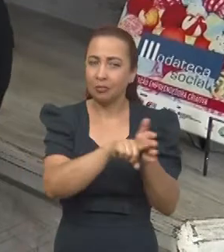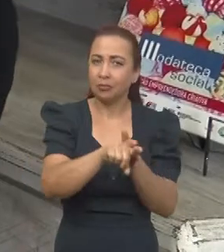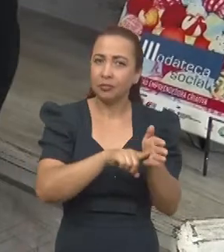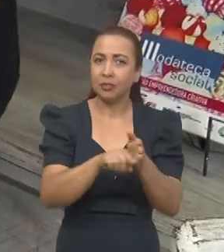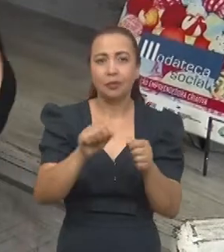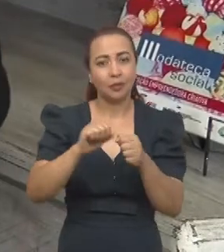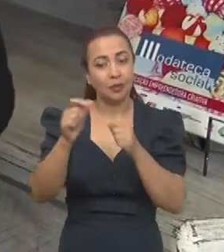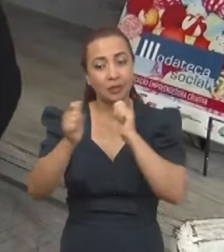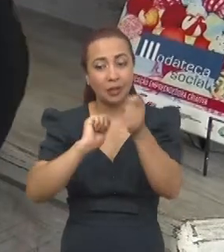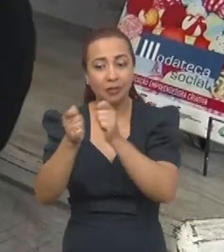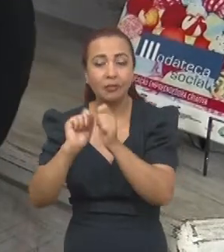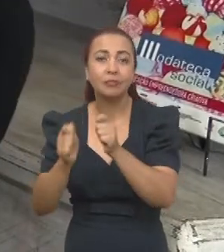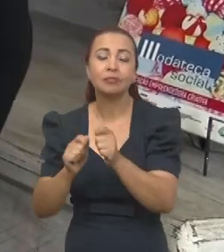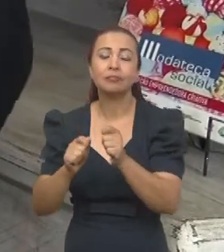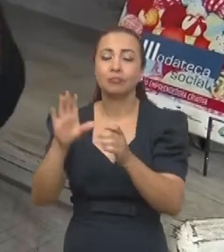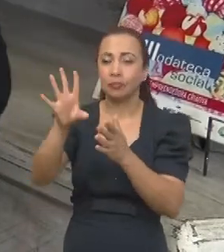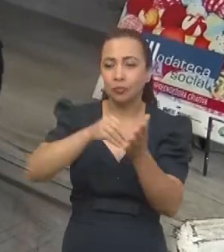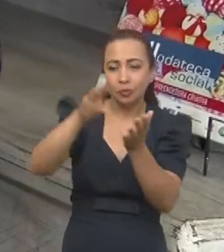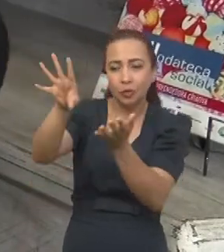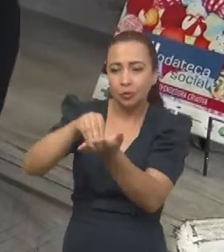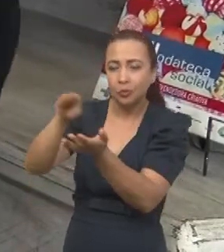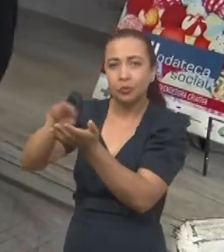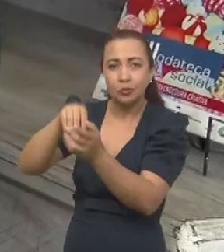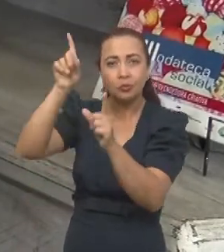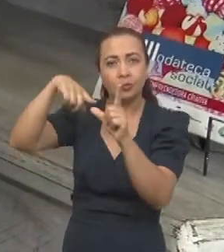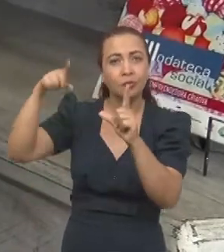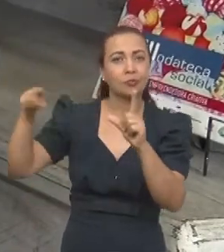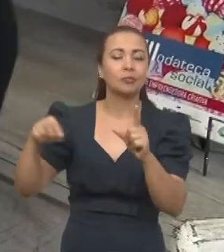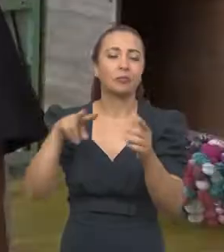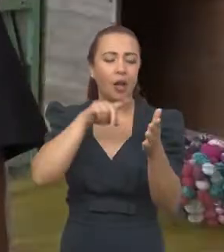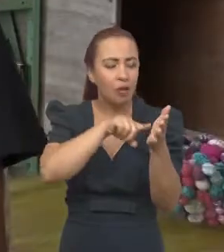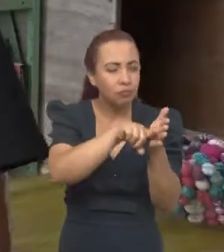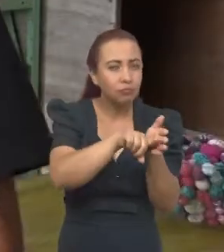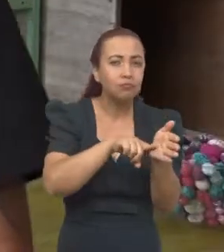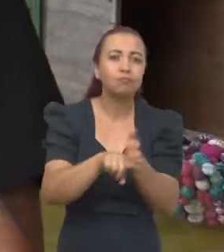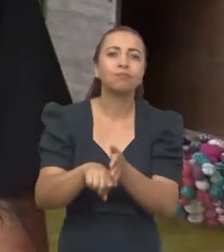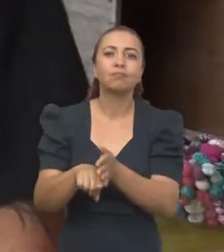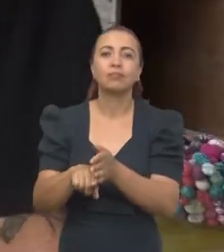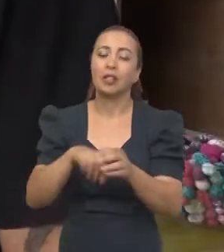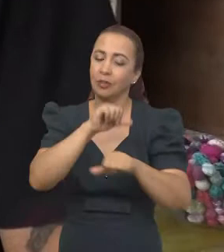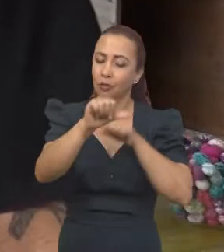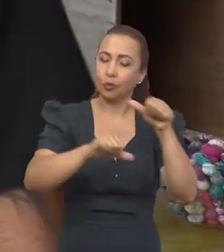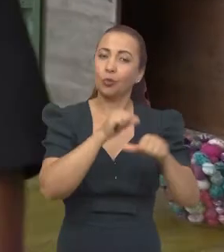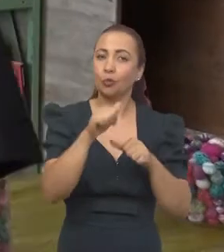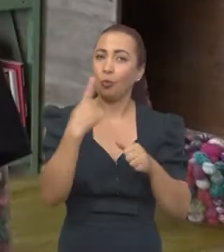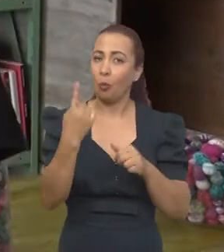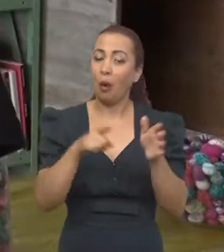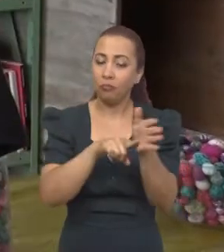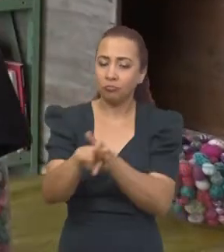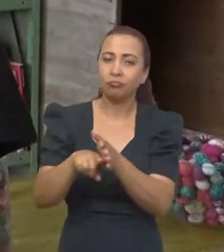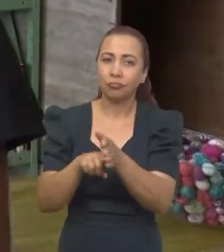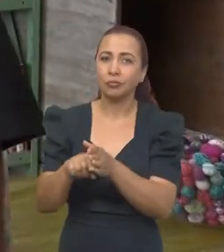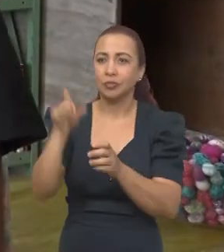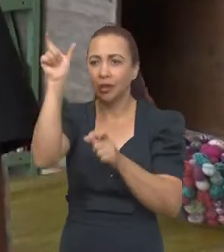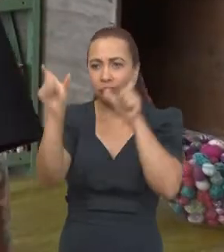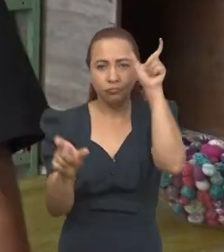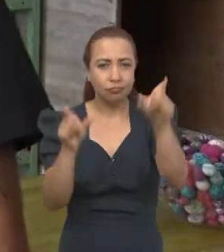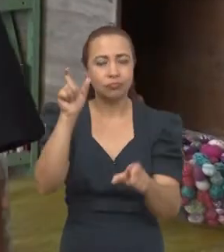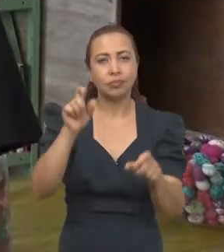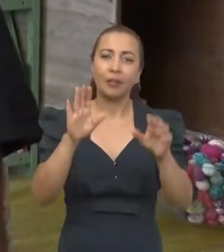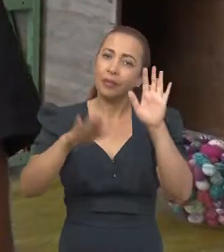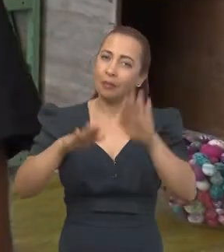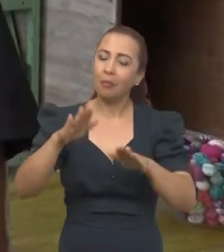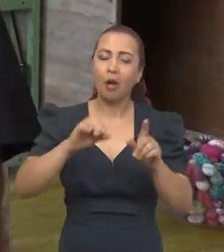né, então fazemos entrevista, recolhemos dados, fazemos análises. A gente desenvolveu uma pesquisa de acordo com o perfil